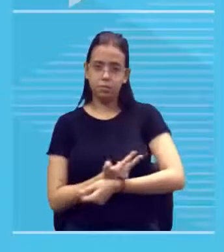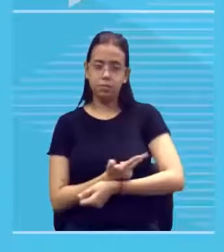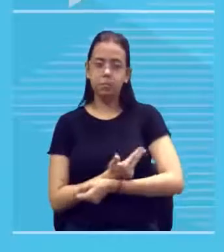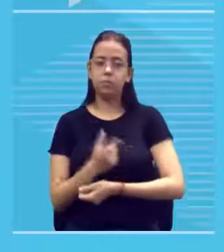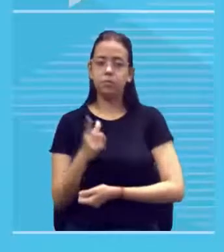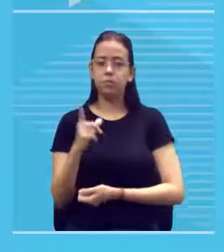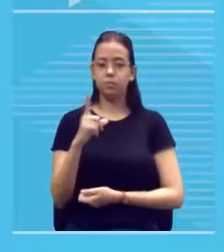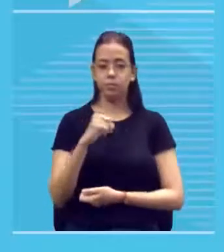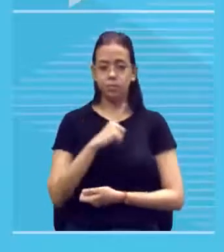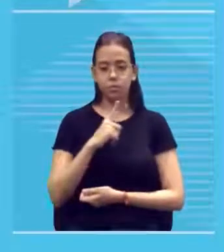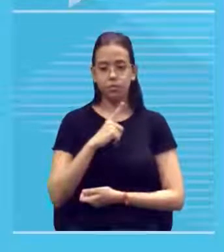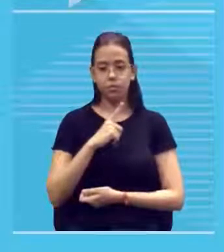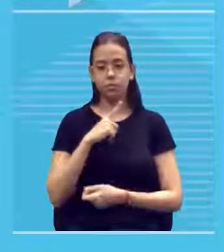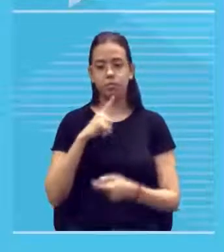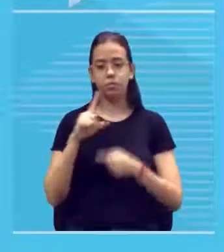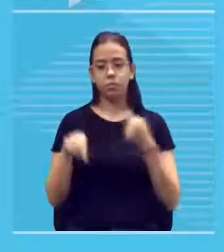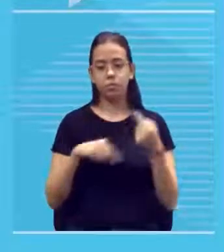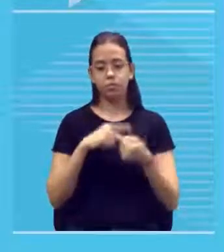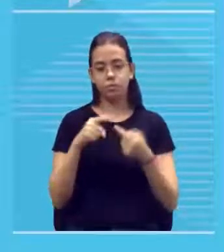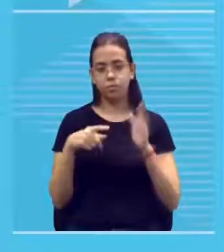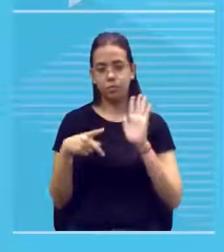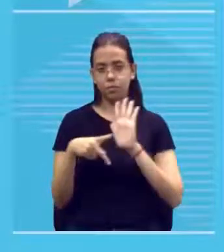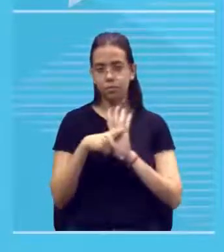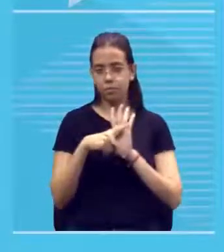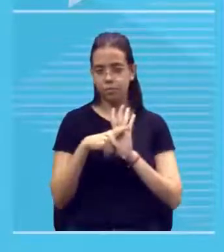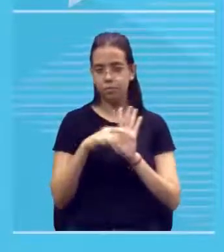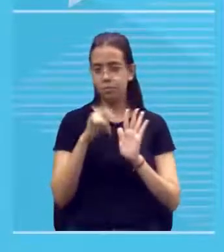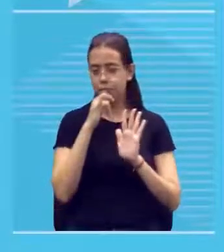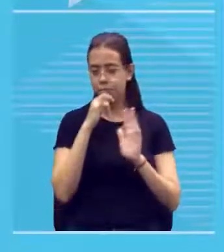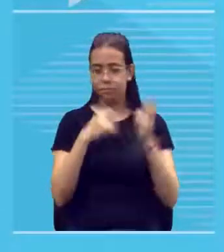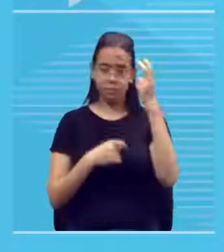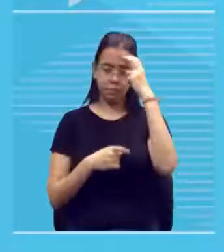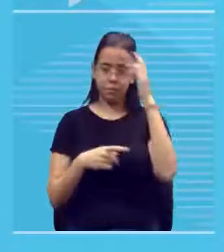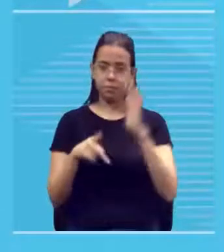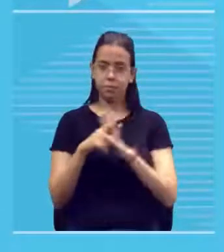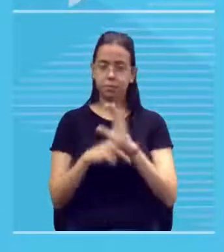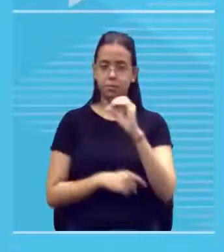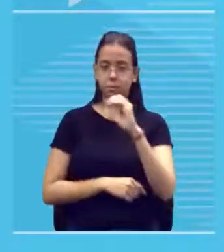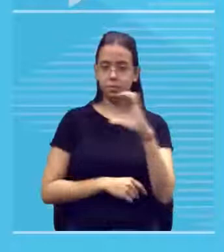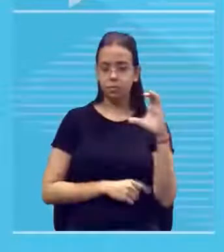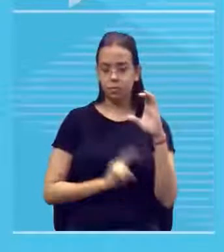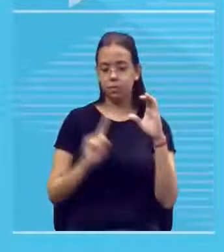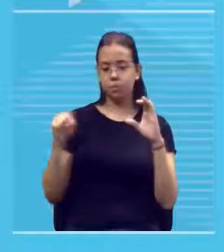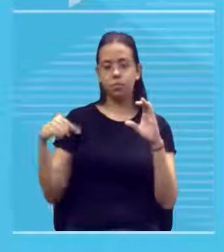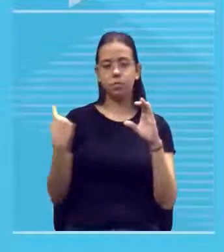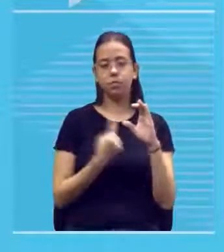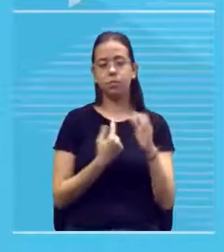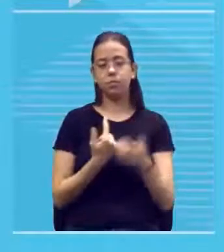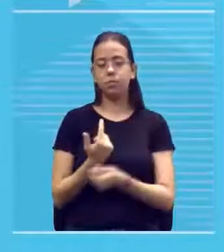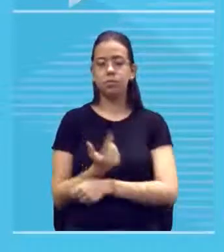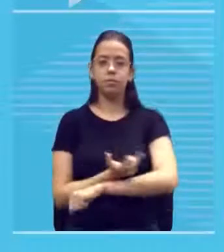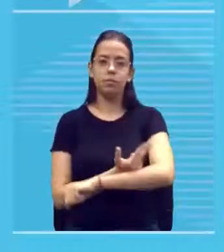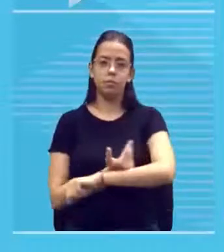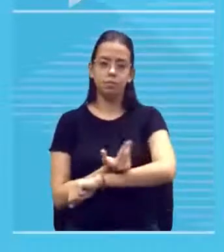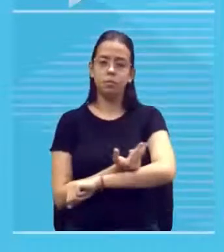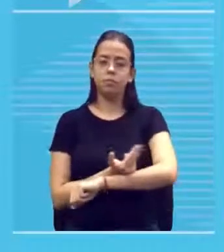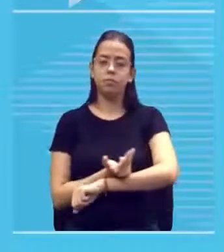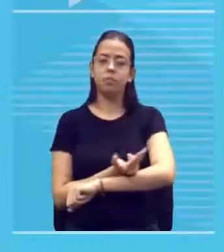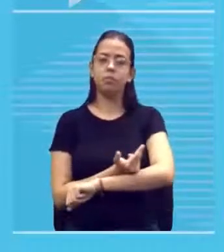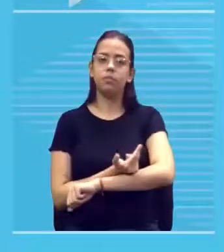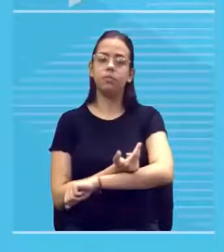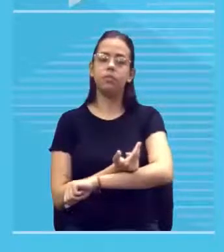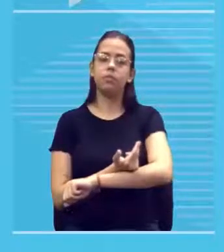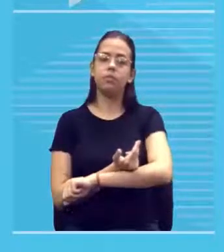objetivos específicos na cultura ocidental a nossa a tatuagem ela